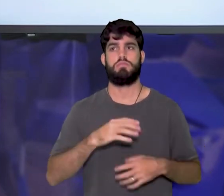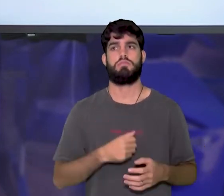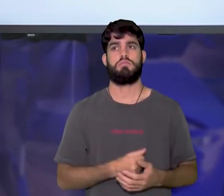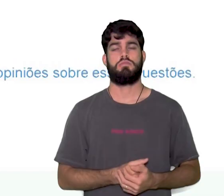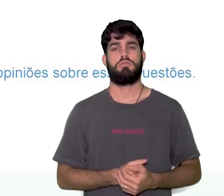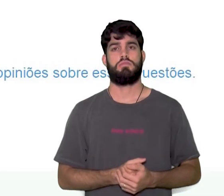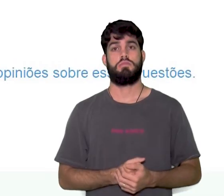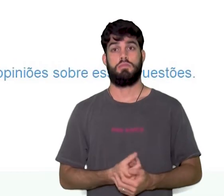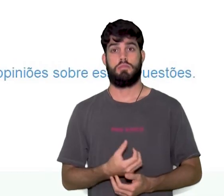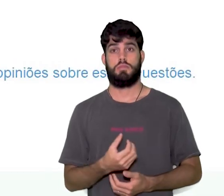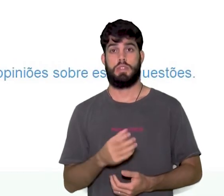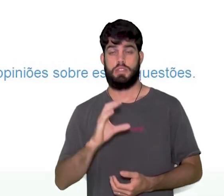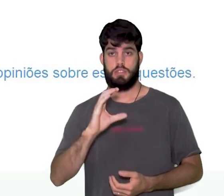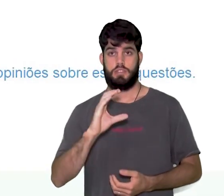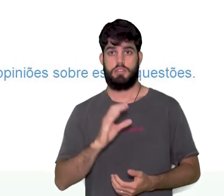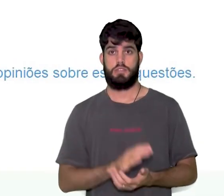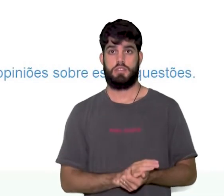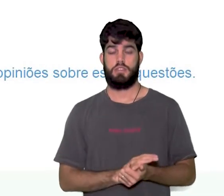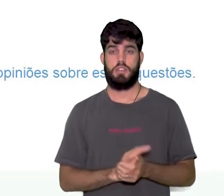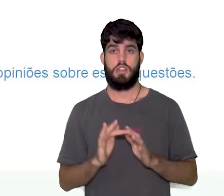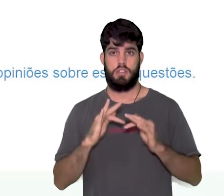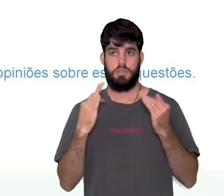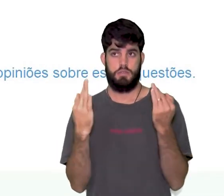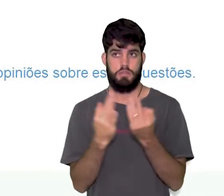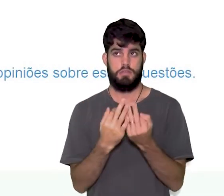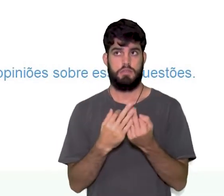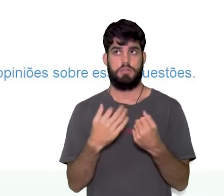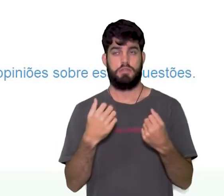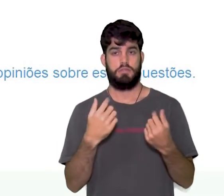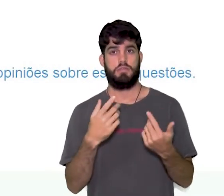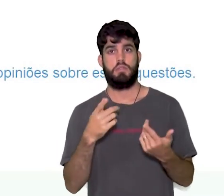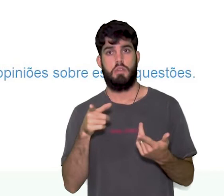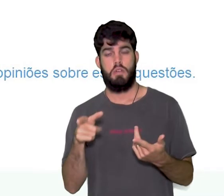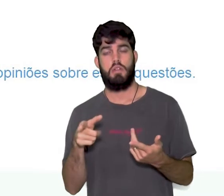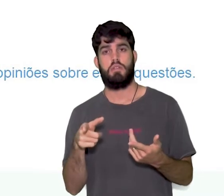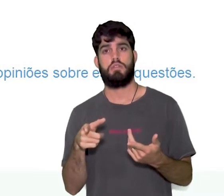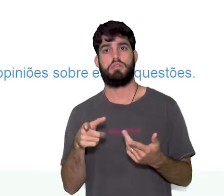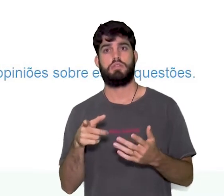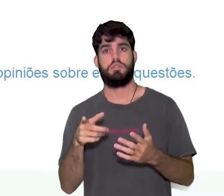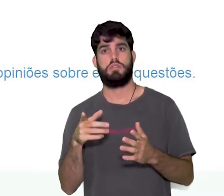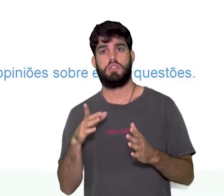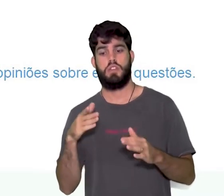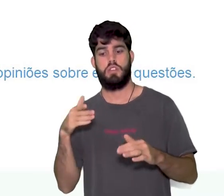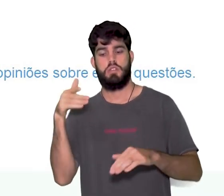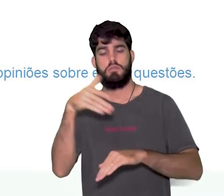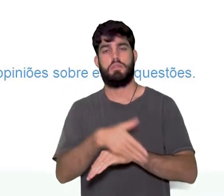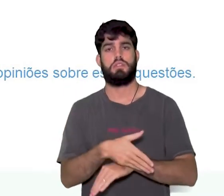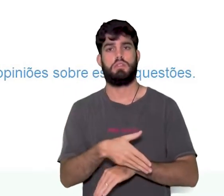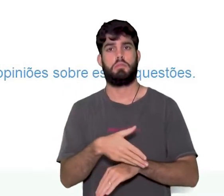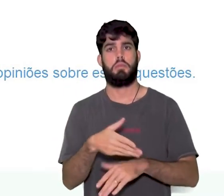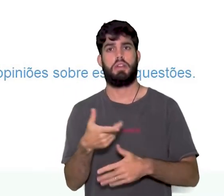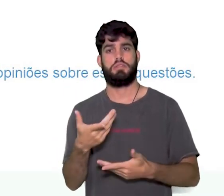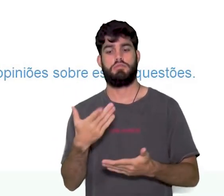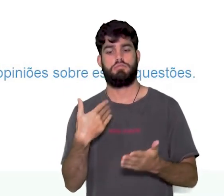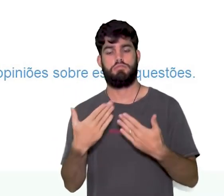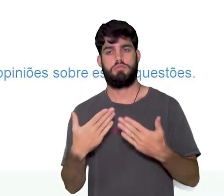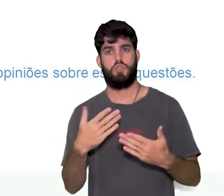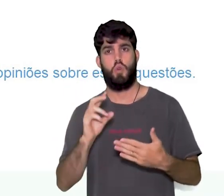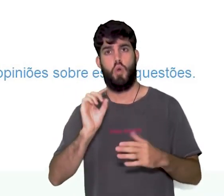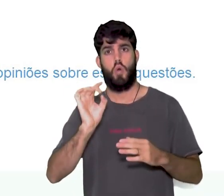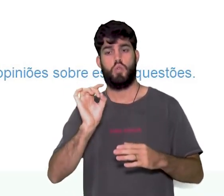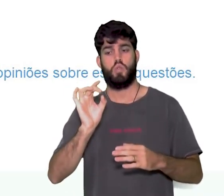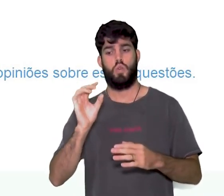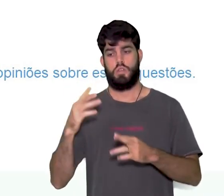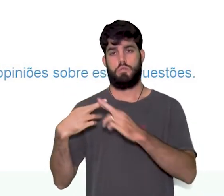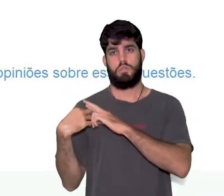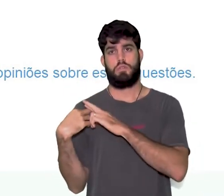C, as famílias elas devem se envolver nessas ações ou se trata de responsabilidade só da escola? Como as